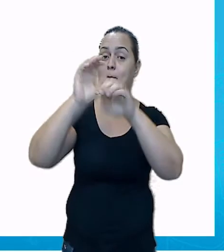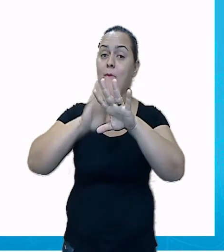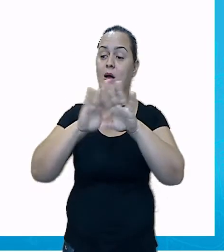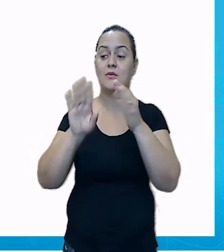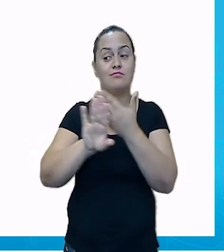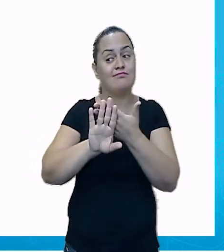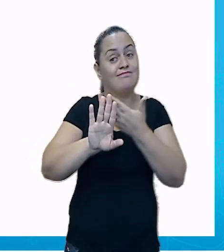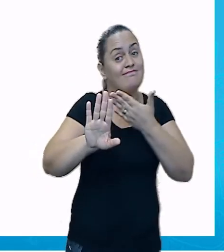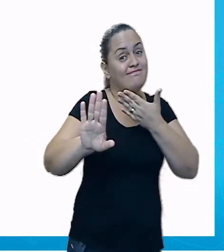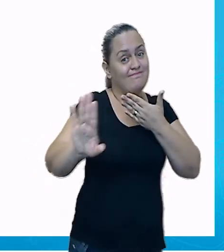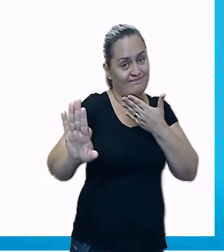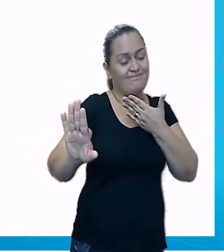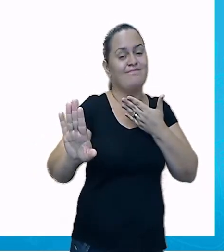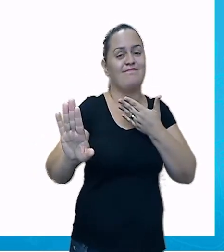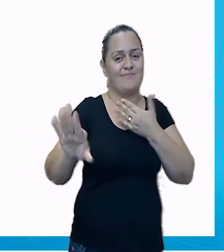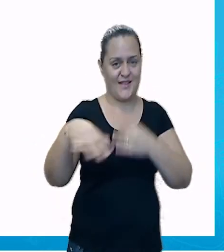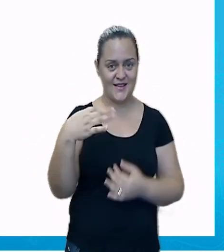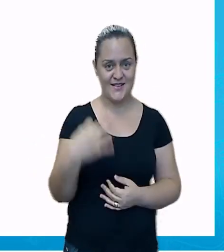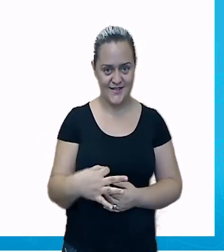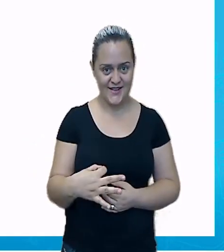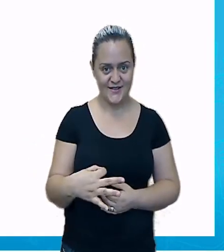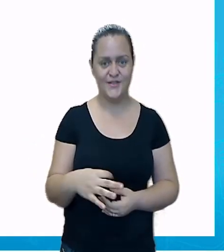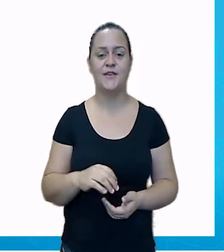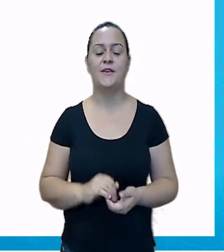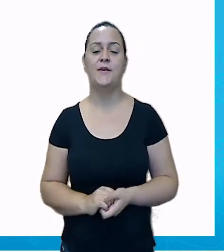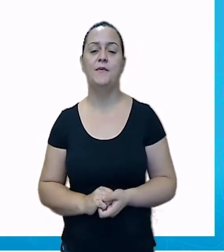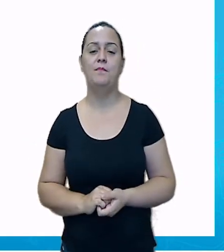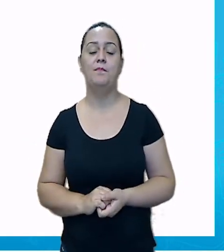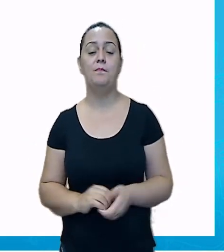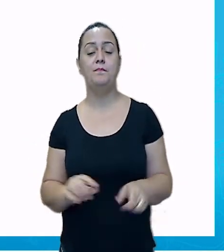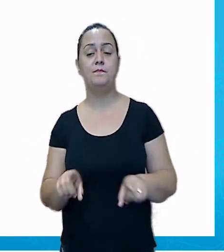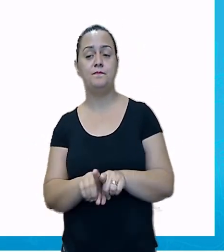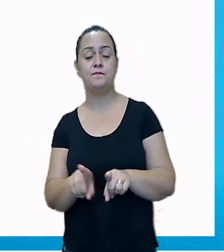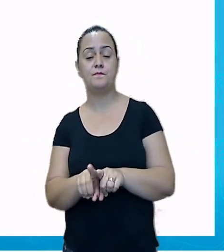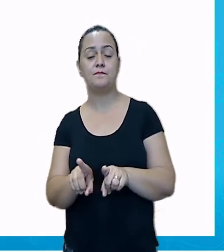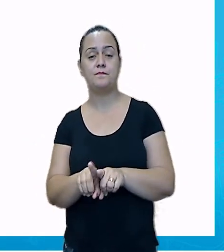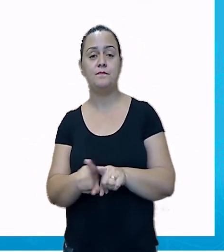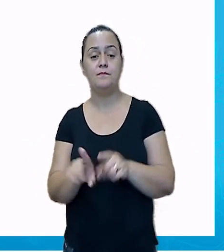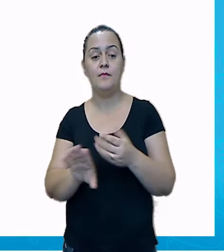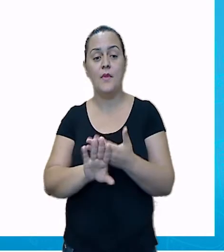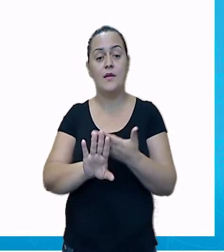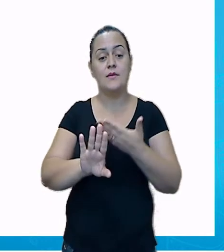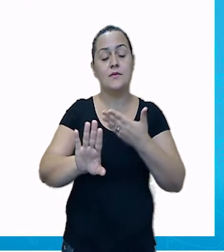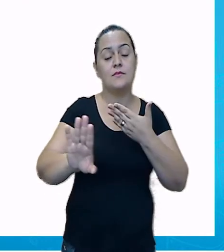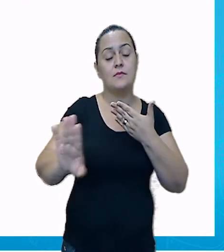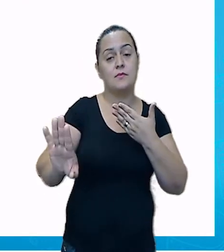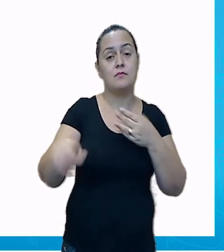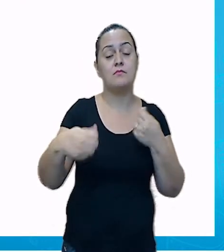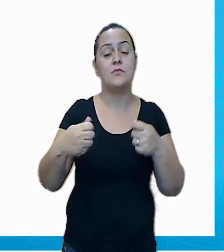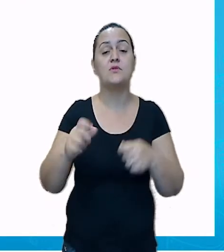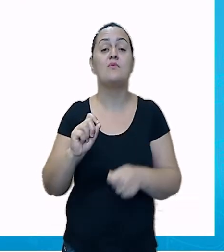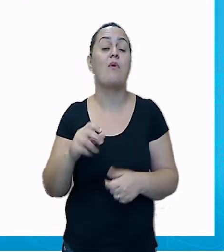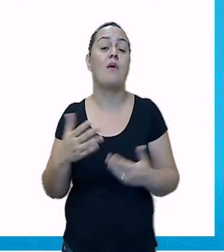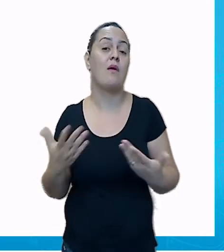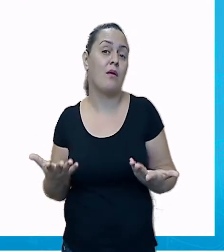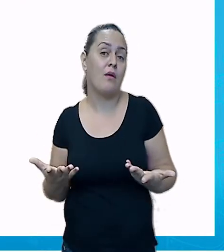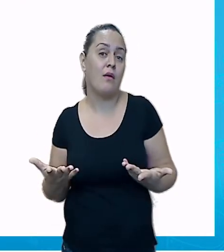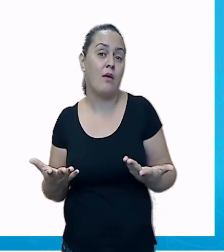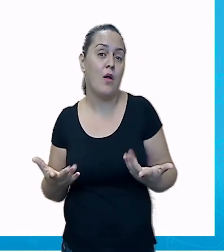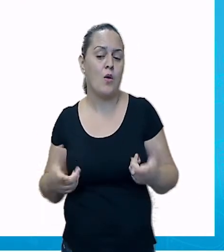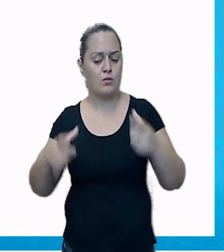E também, como a gente está à distância, nós temos o quê? Nós precisamos de quê? De um ambiente